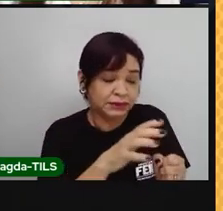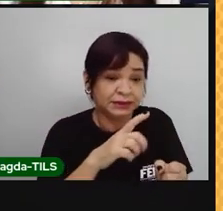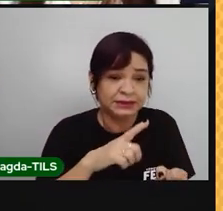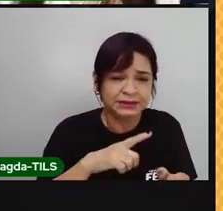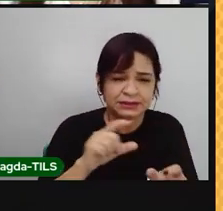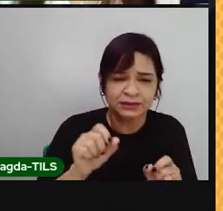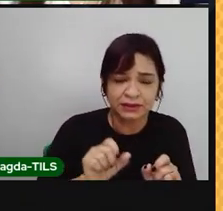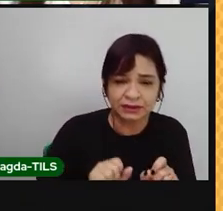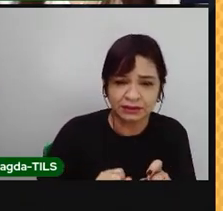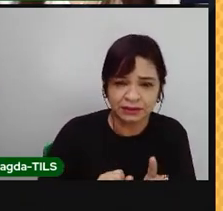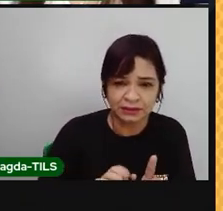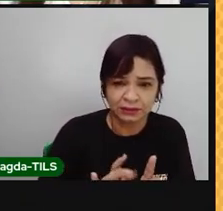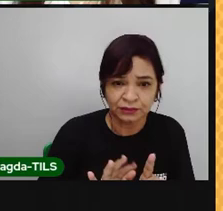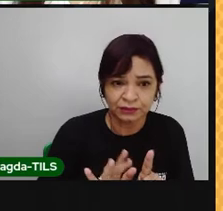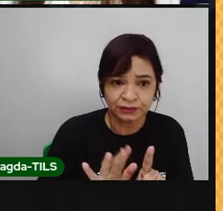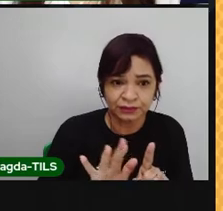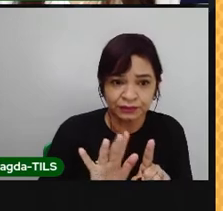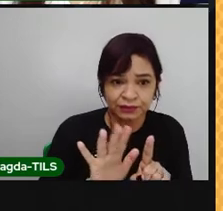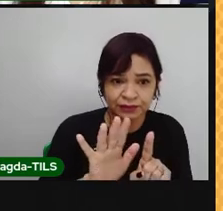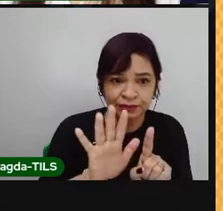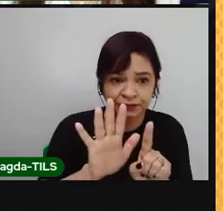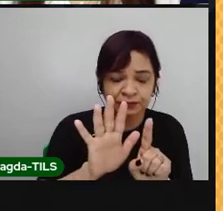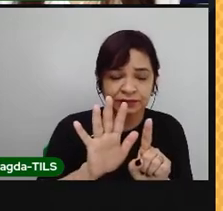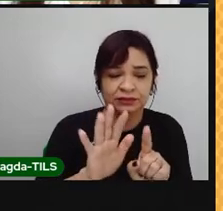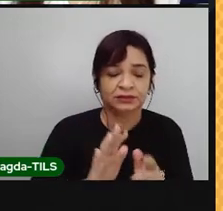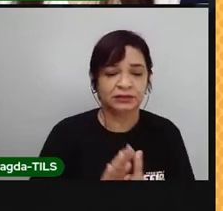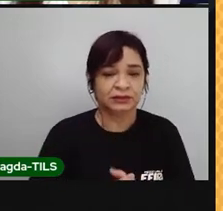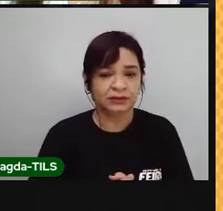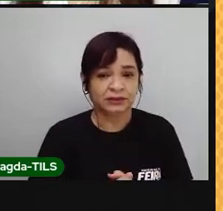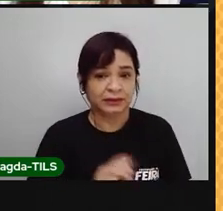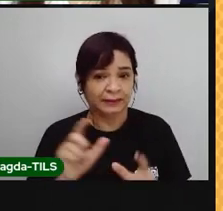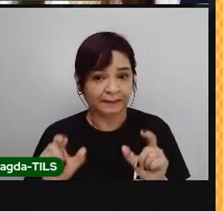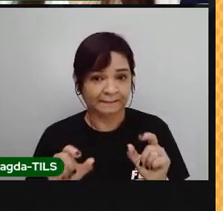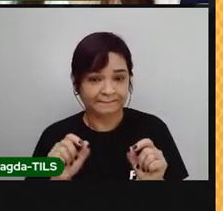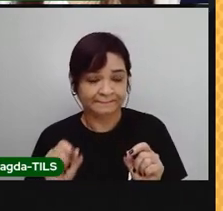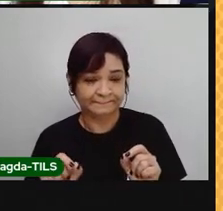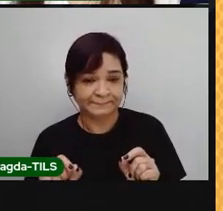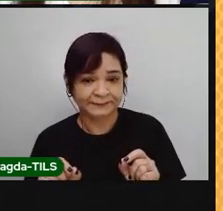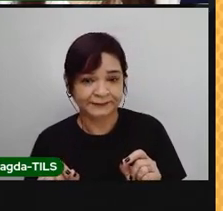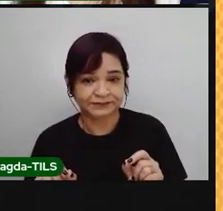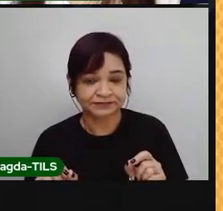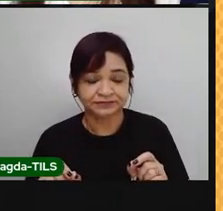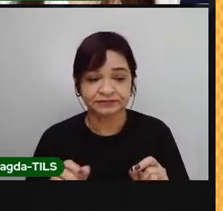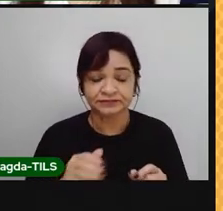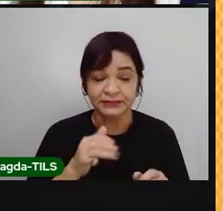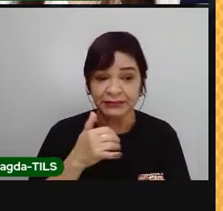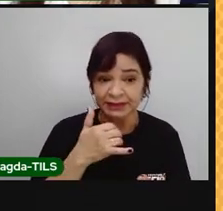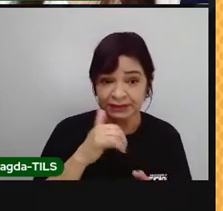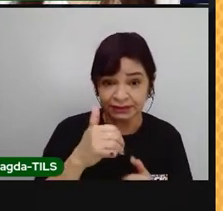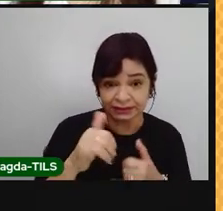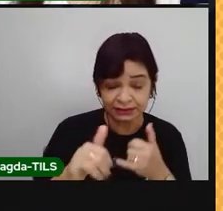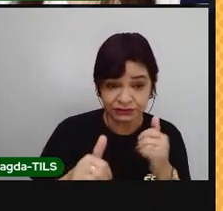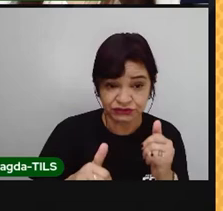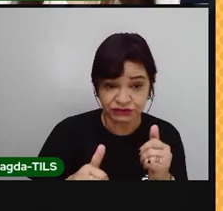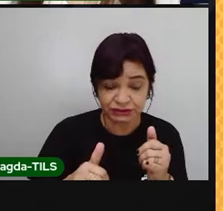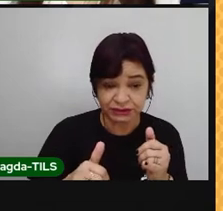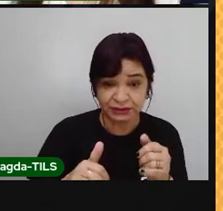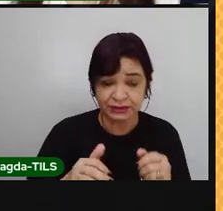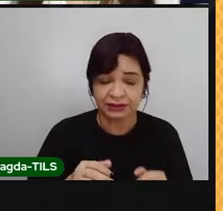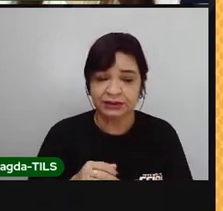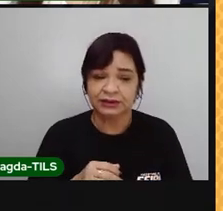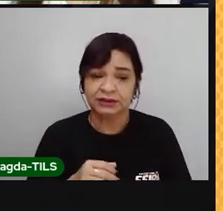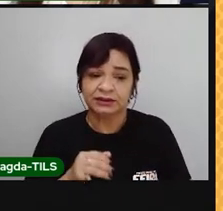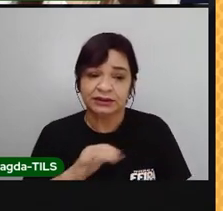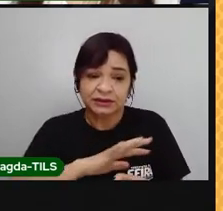chamados gases de efeito estufa, cuja missão é absorver parte dessa energia recebida e manter a temperatura do